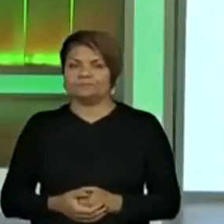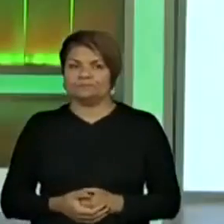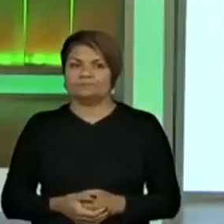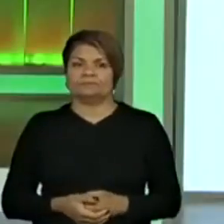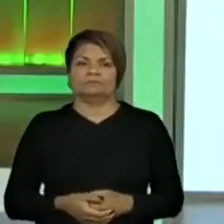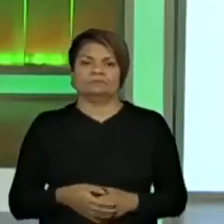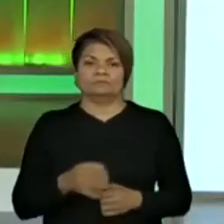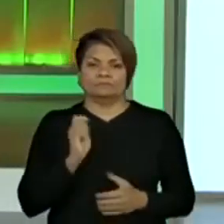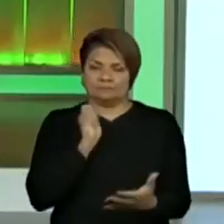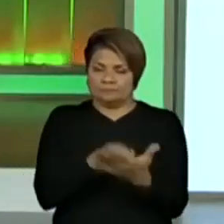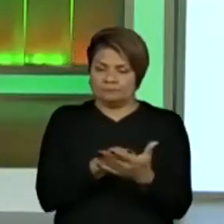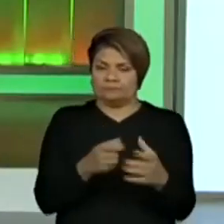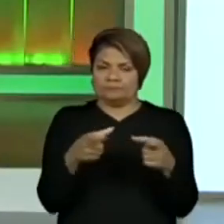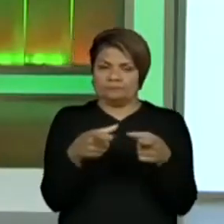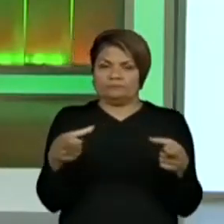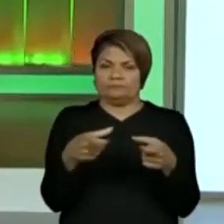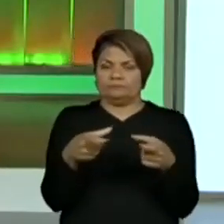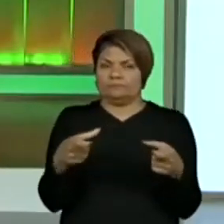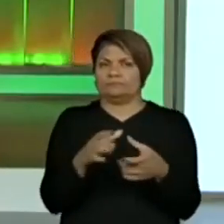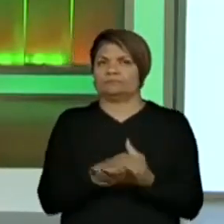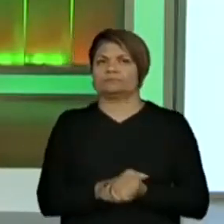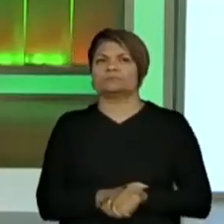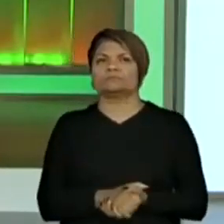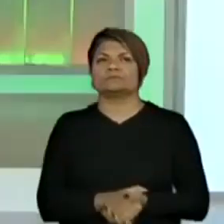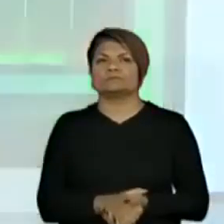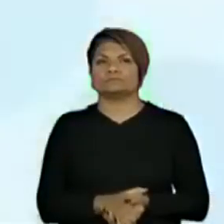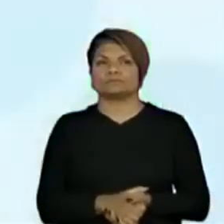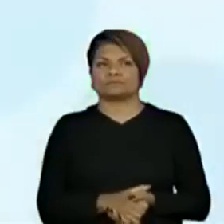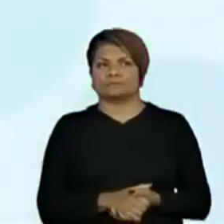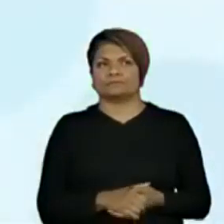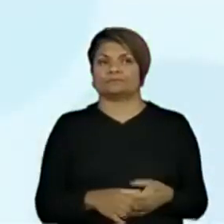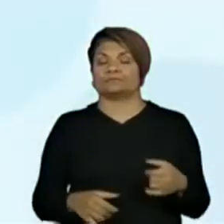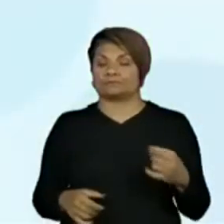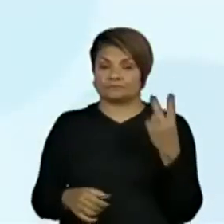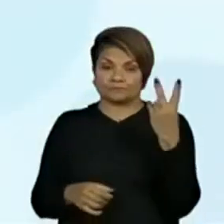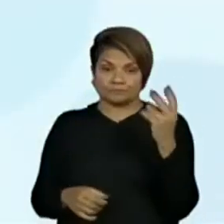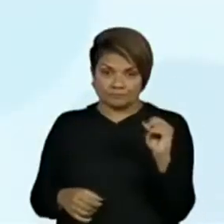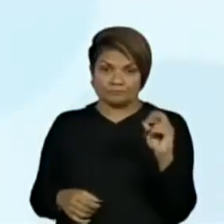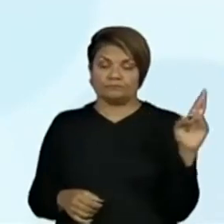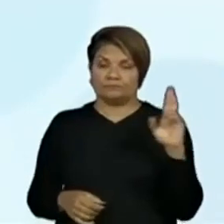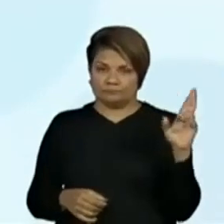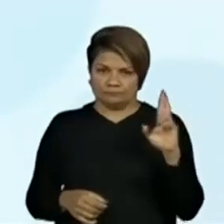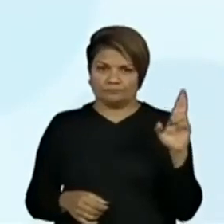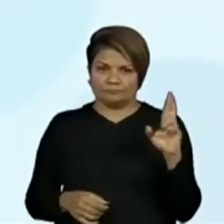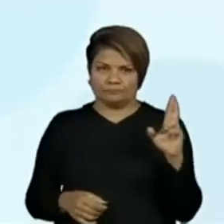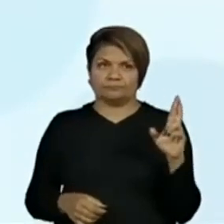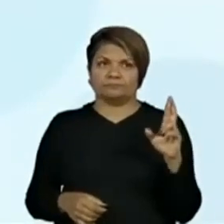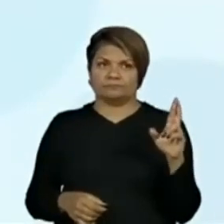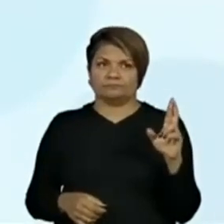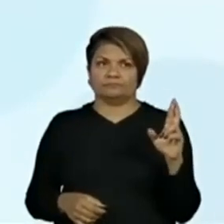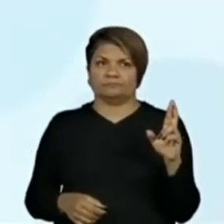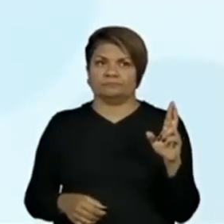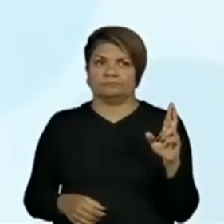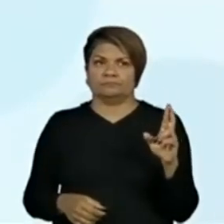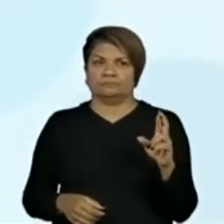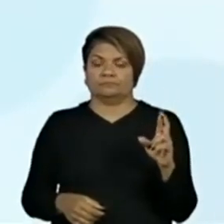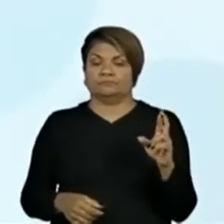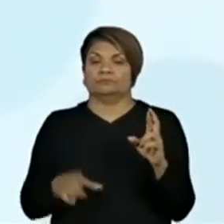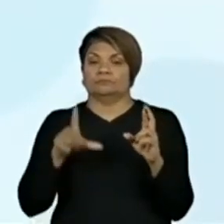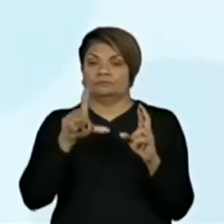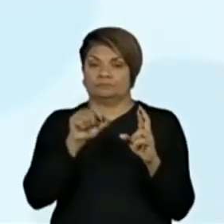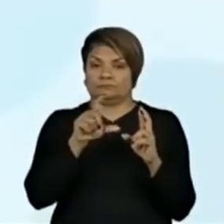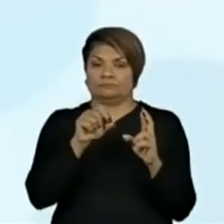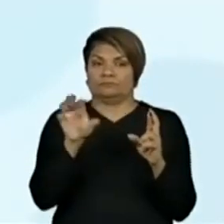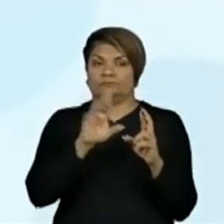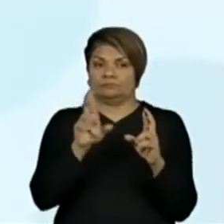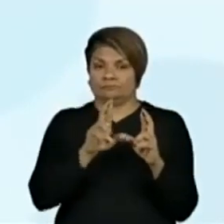cédulas ele pagou? Ele pagou com uma cédula de 20, ok? E ele pagou com uma de 10.